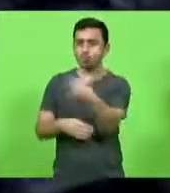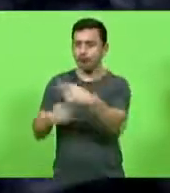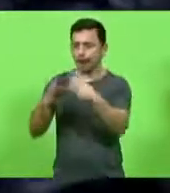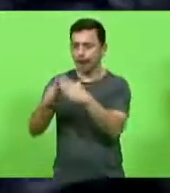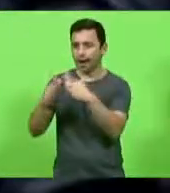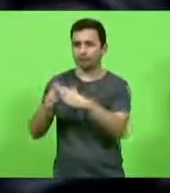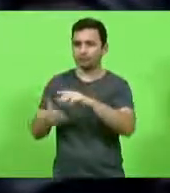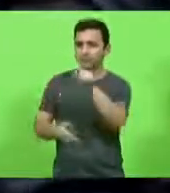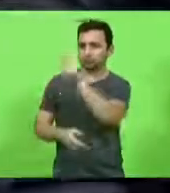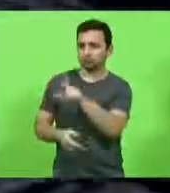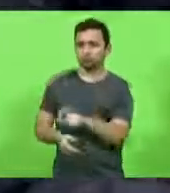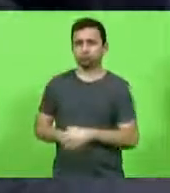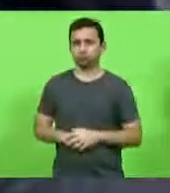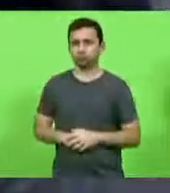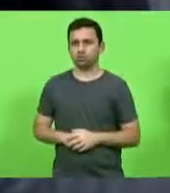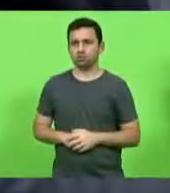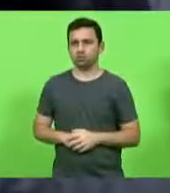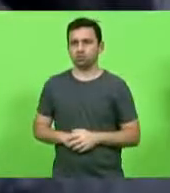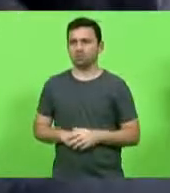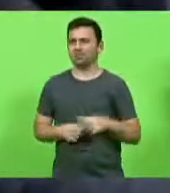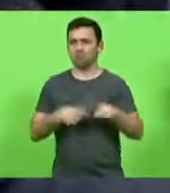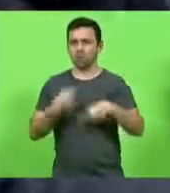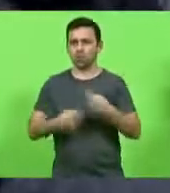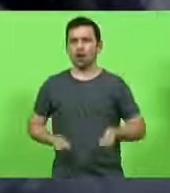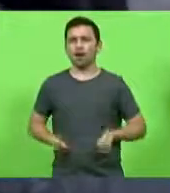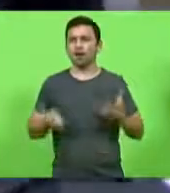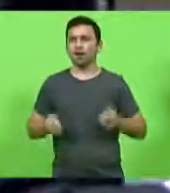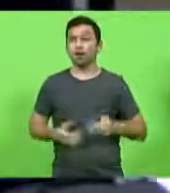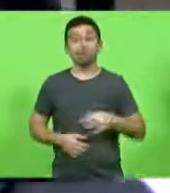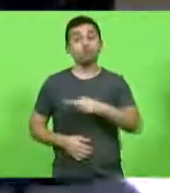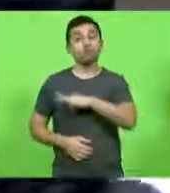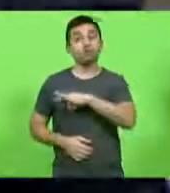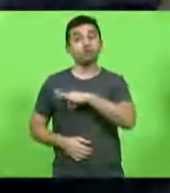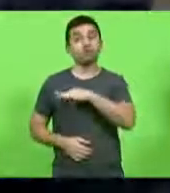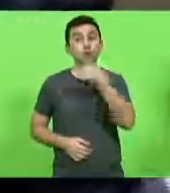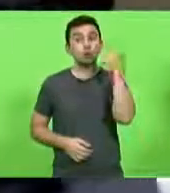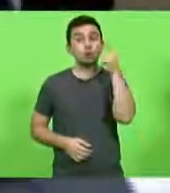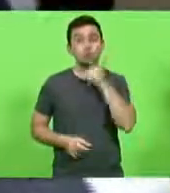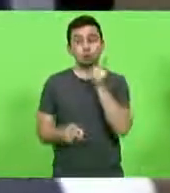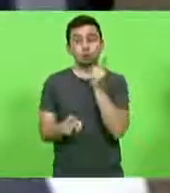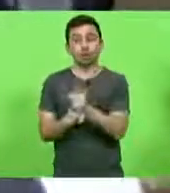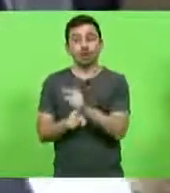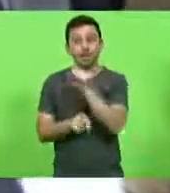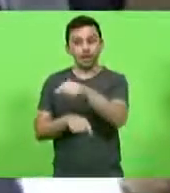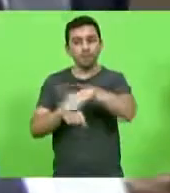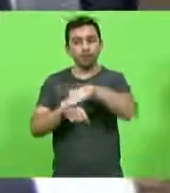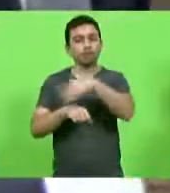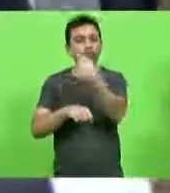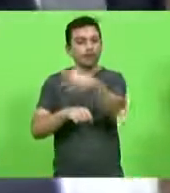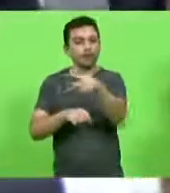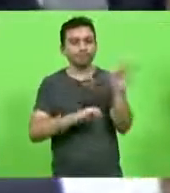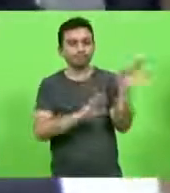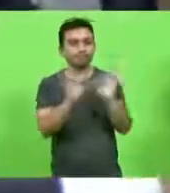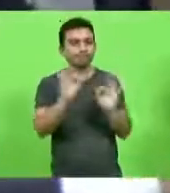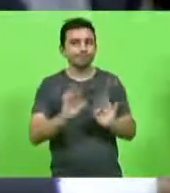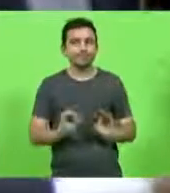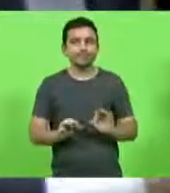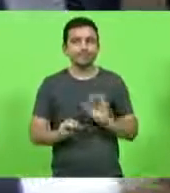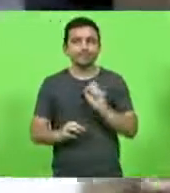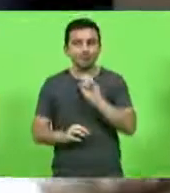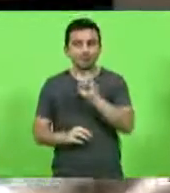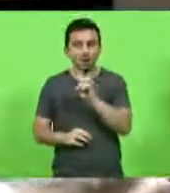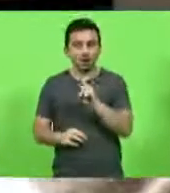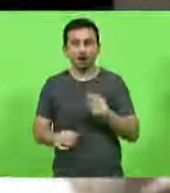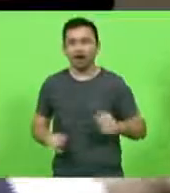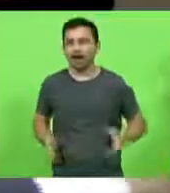muro do patrimônio público, que isso é gasto depois, ainda que a polícia conseguiu fazer com que ele mesmo corrigisse. Se não, é gasto para o poder